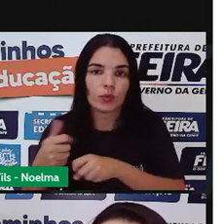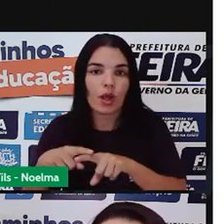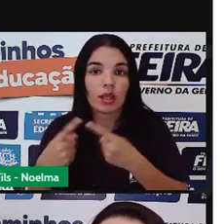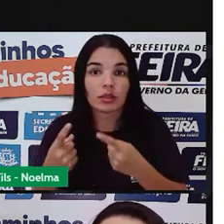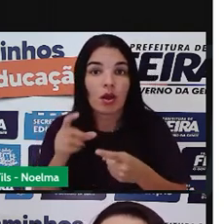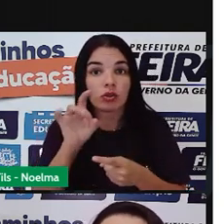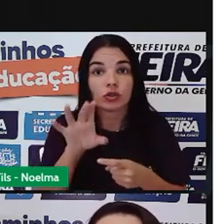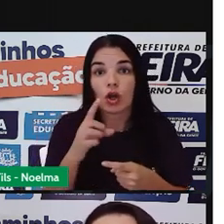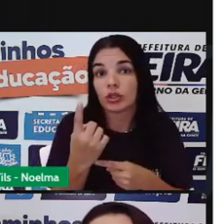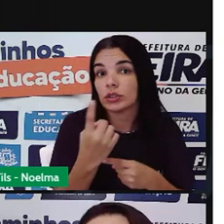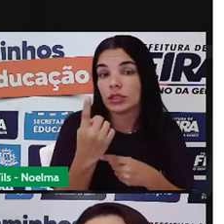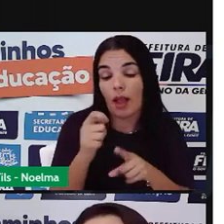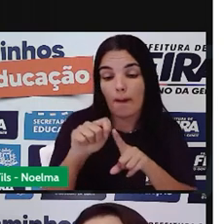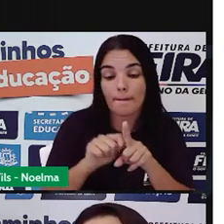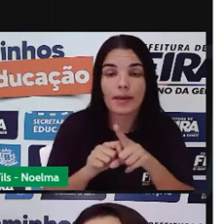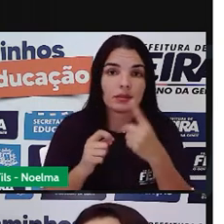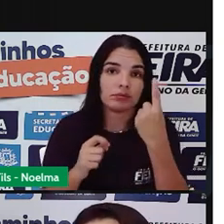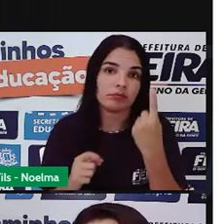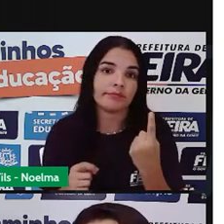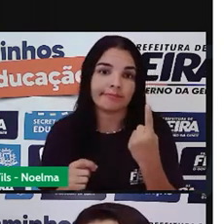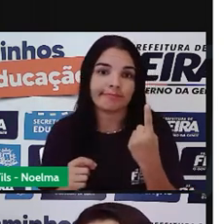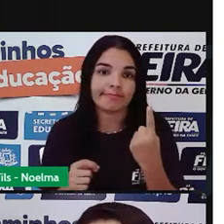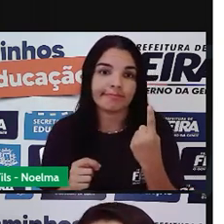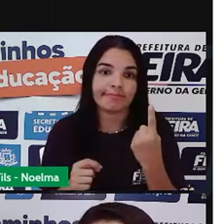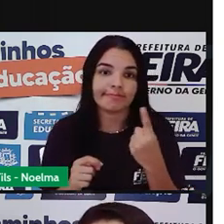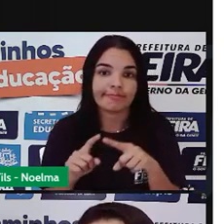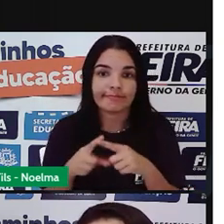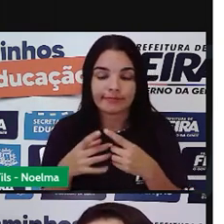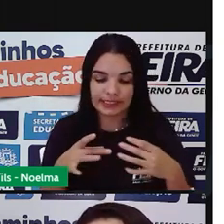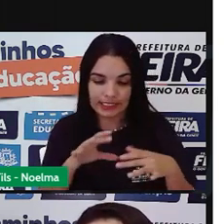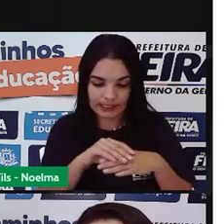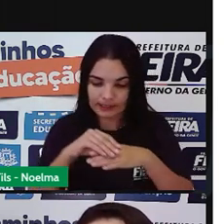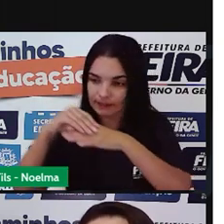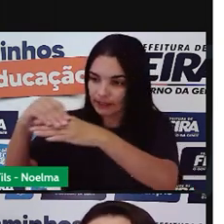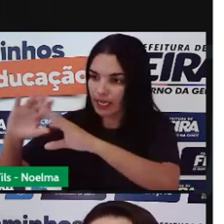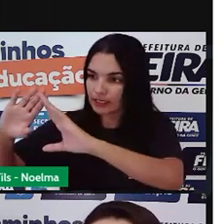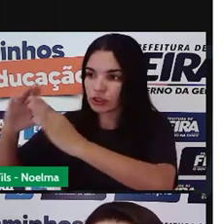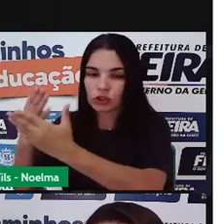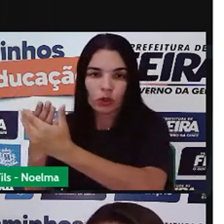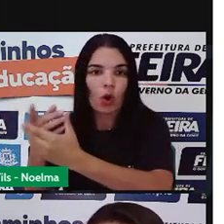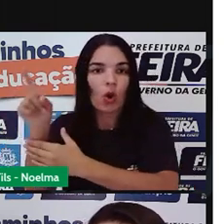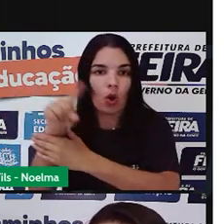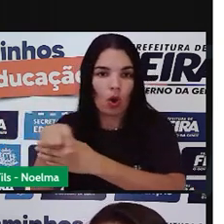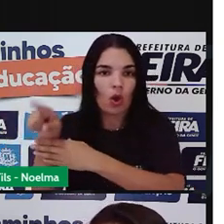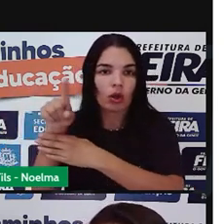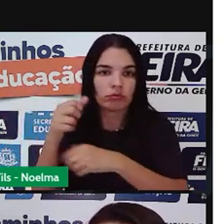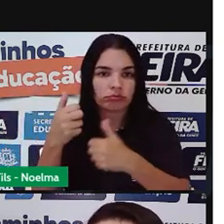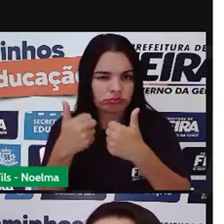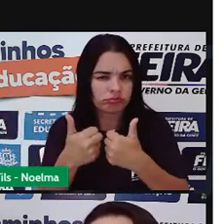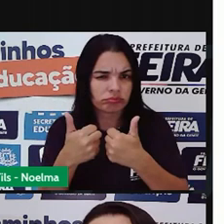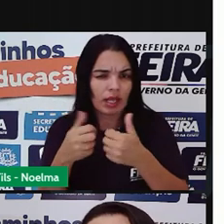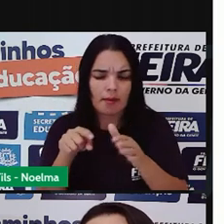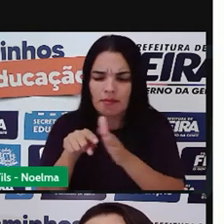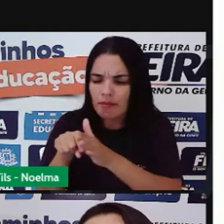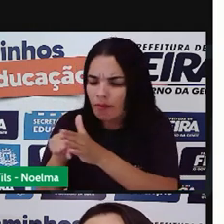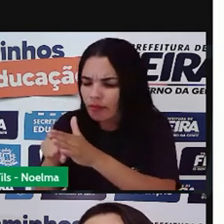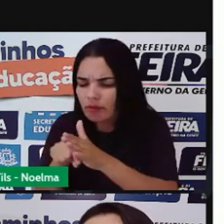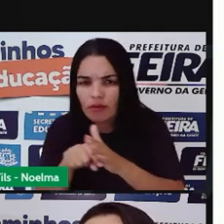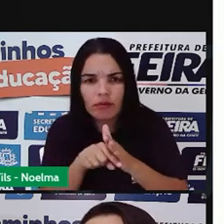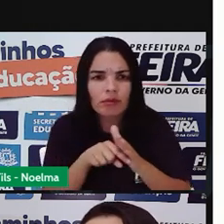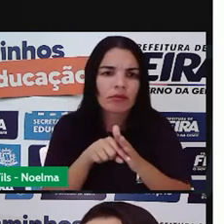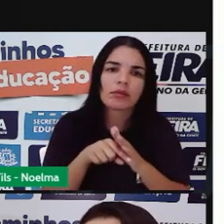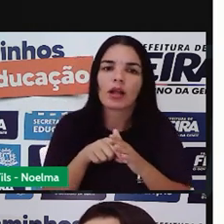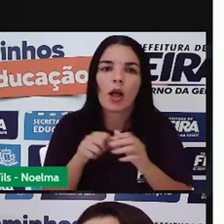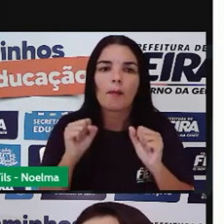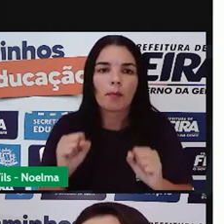vocês só tem até esse mês para vocês realizarem essa atividade e entregar nas escolas de vocês vocês serão avaliados por elas e assim vocês poderão